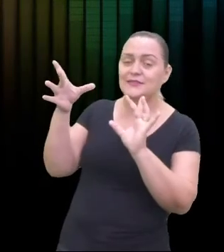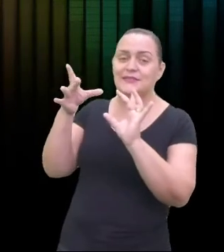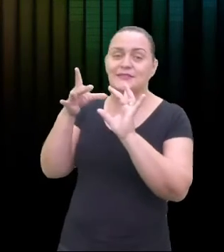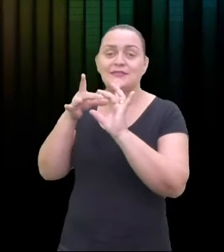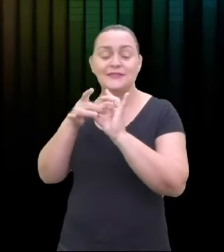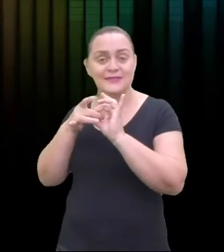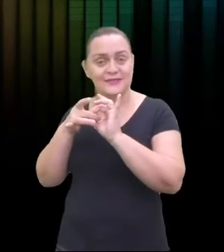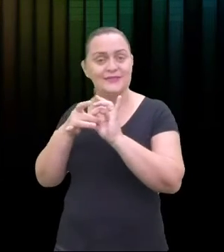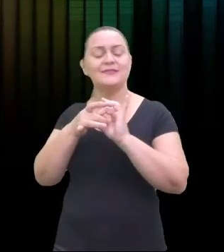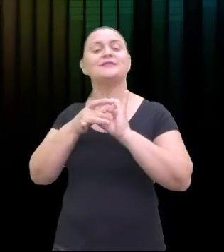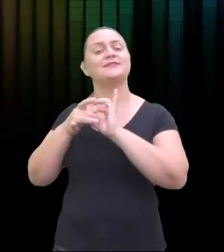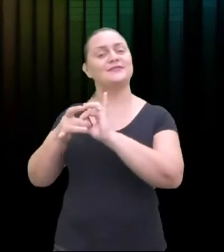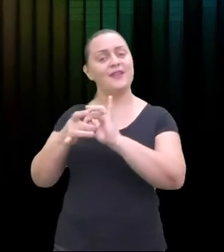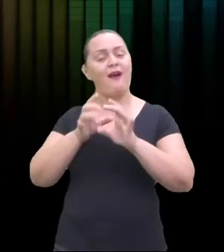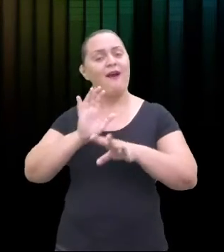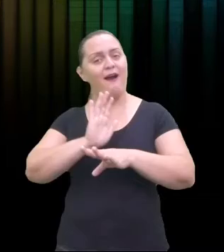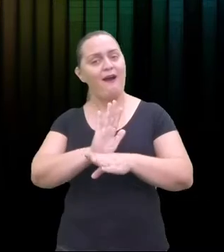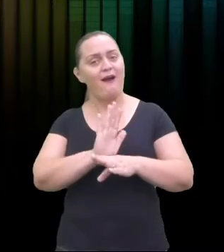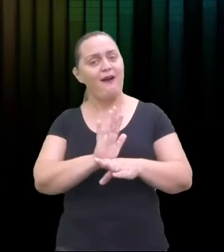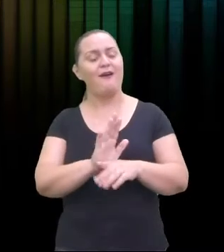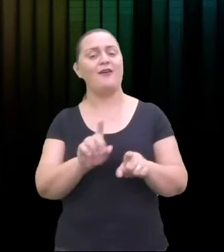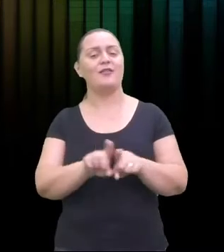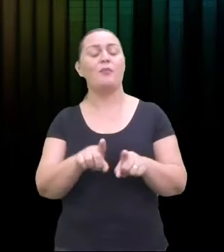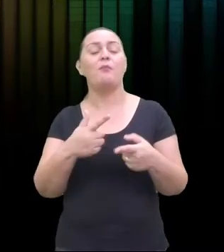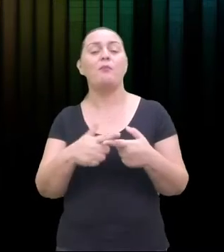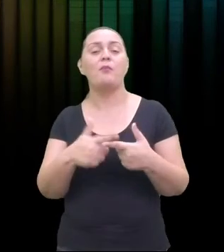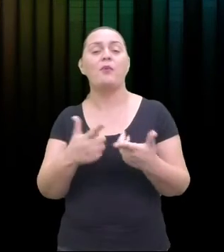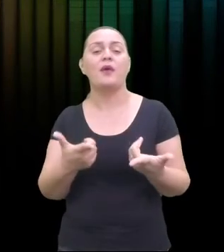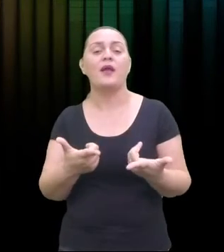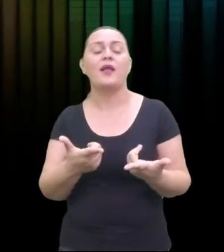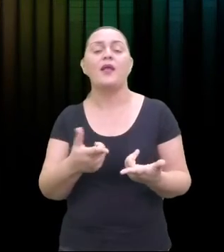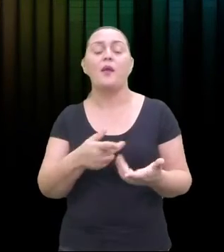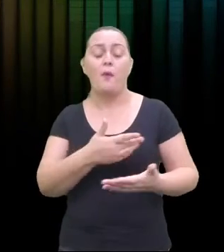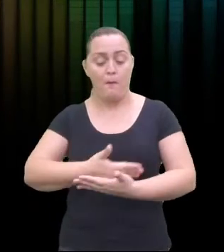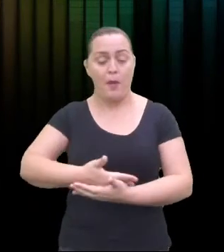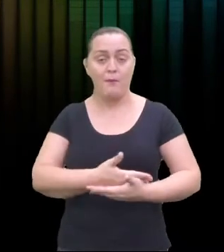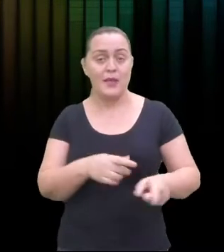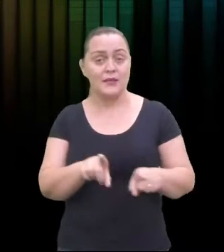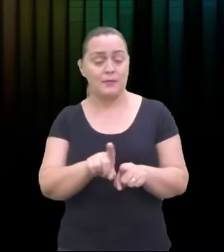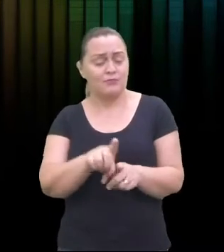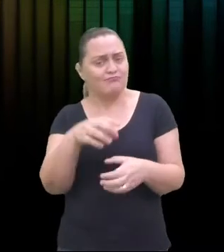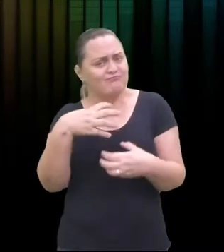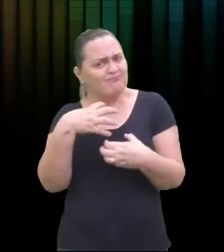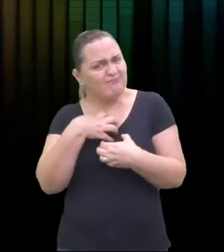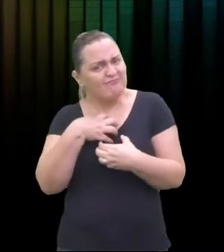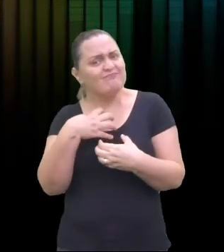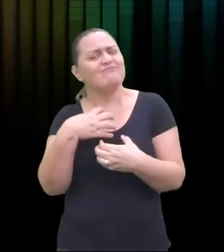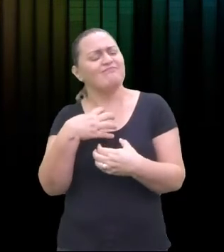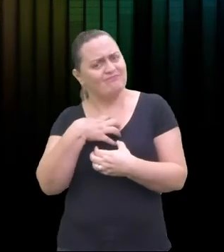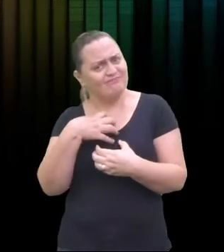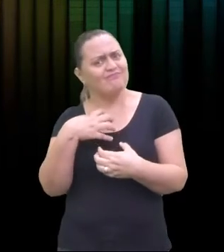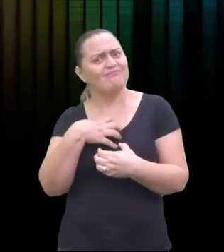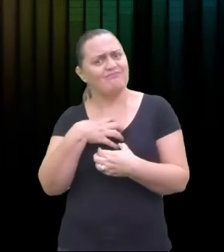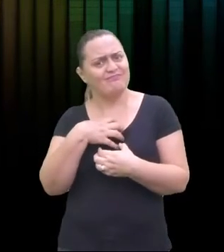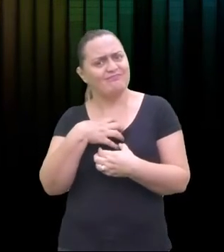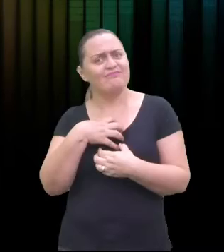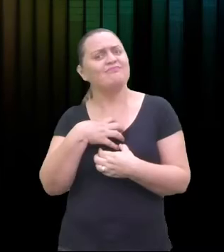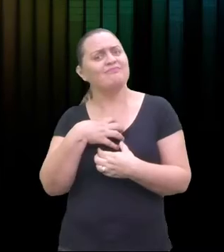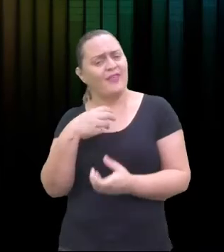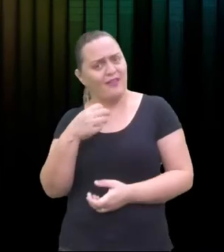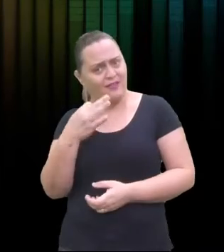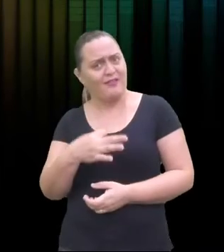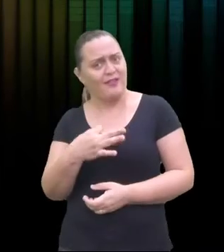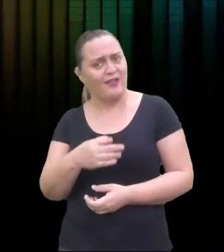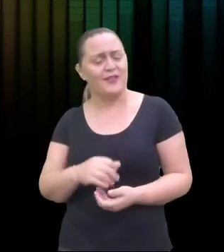rapidamente com a mãe. Ao ouvir uma música, ao cantar, a pessoa também desvia seu foco, os problemas,